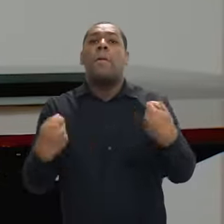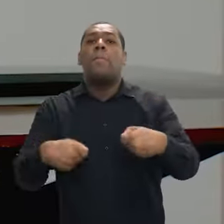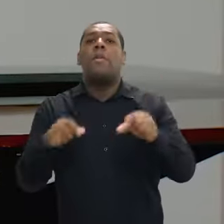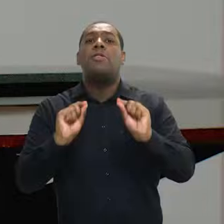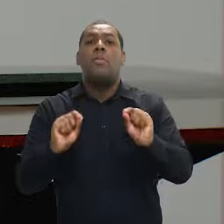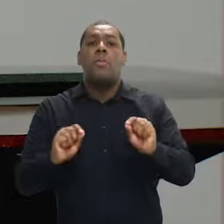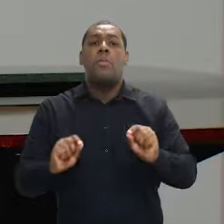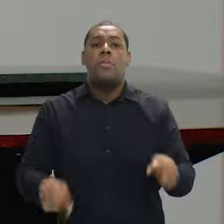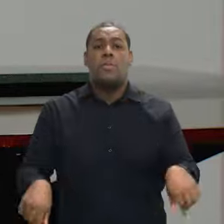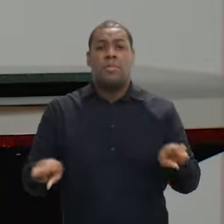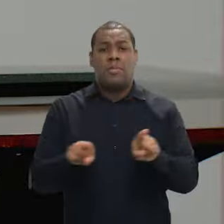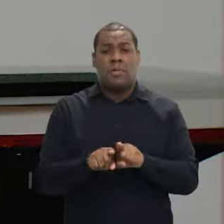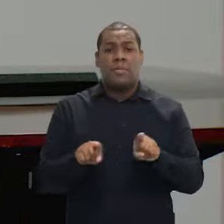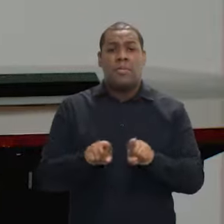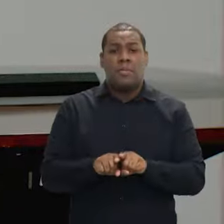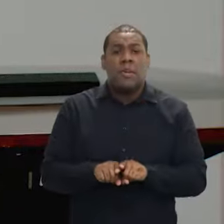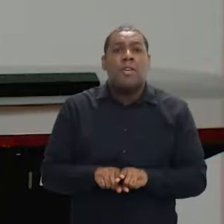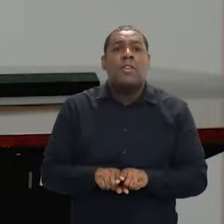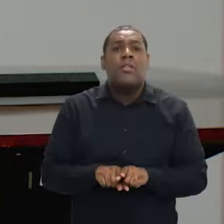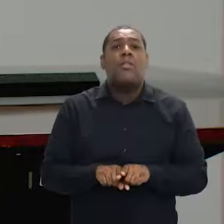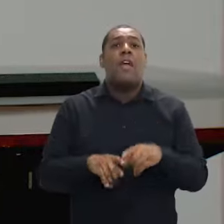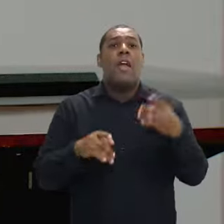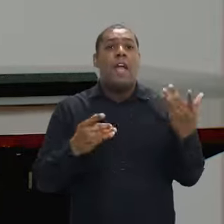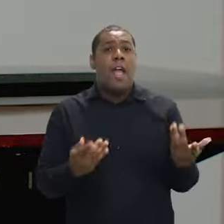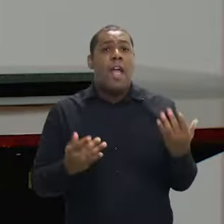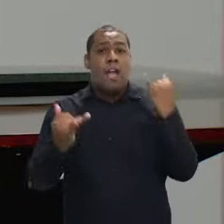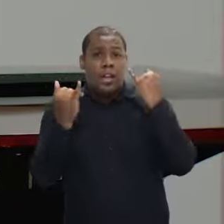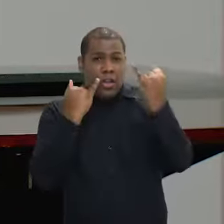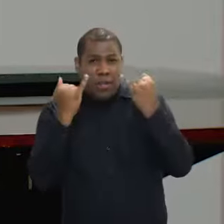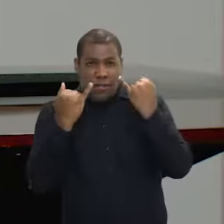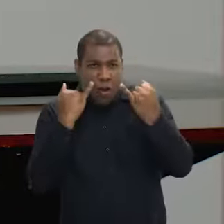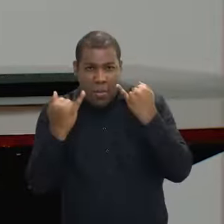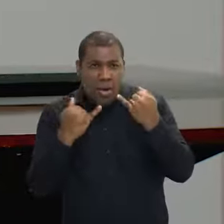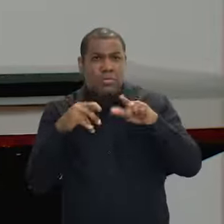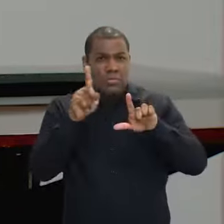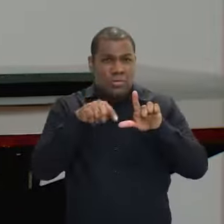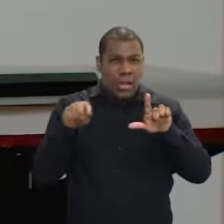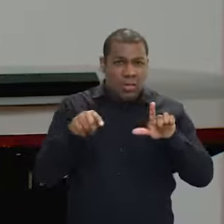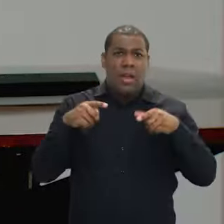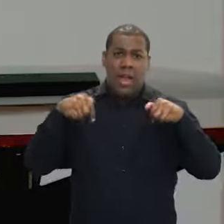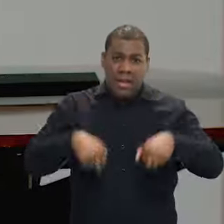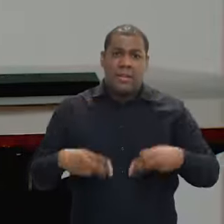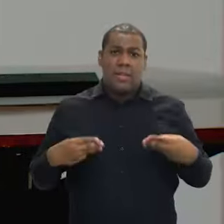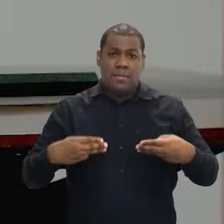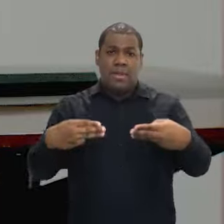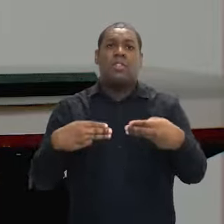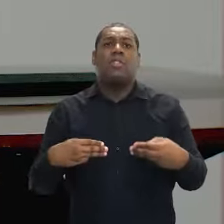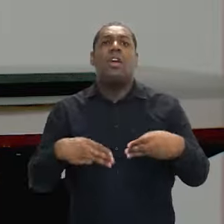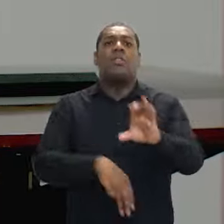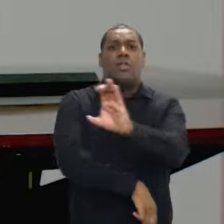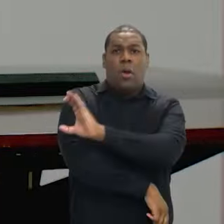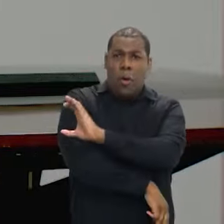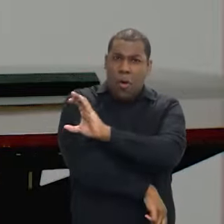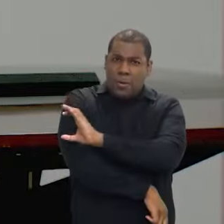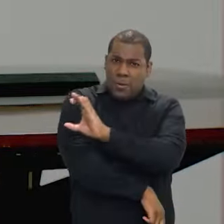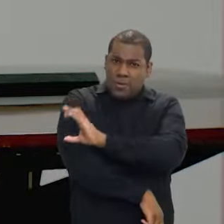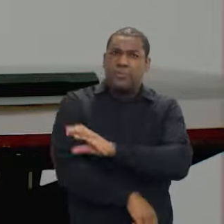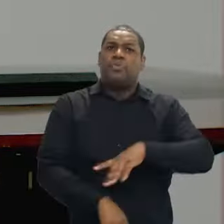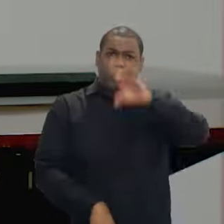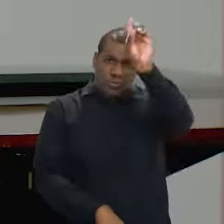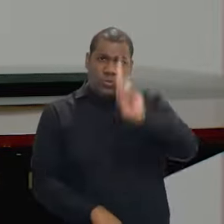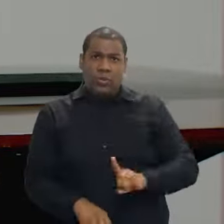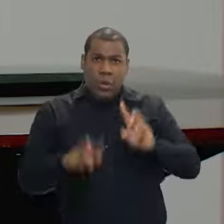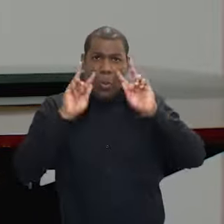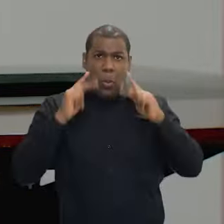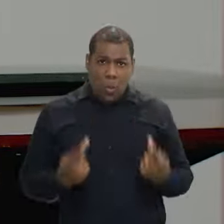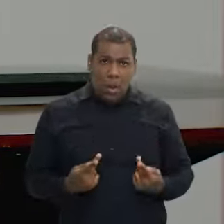necessidades, e cruzar também com dados oficiais, porque nós temos aqui no Ministério uma coordenação geral de indicadores e evidências em